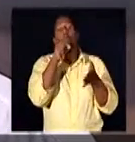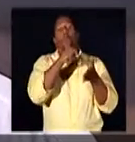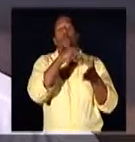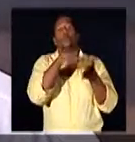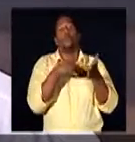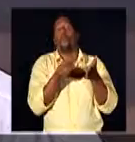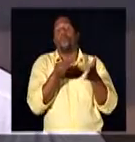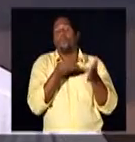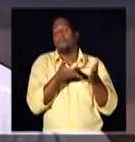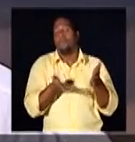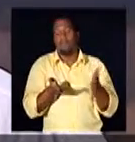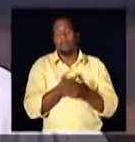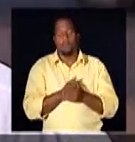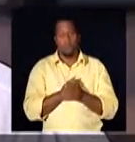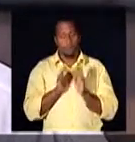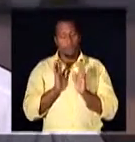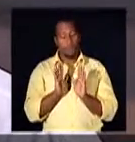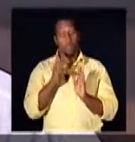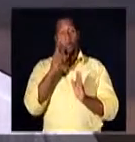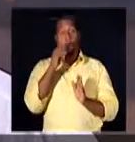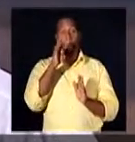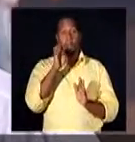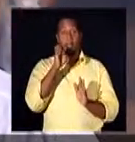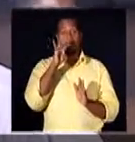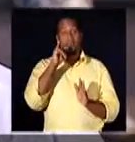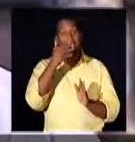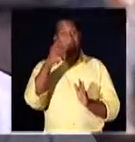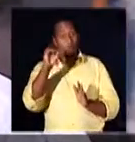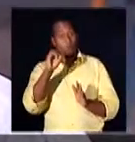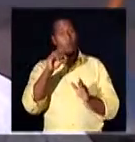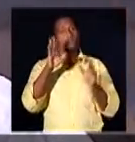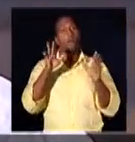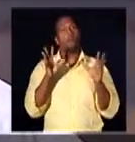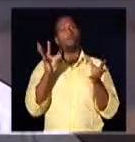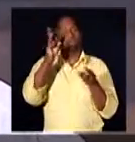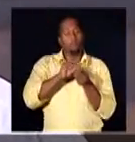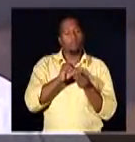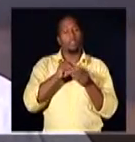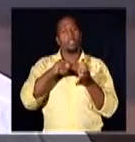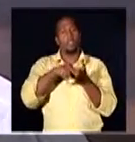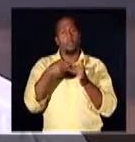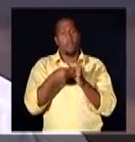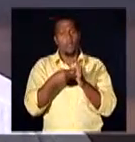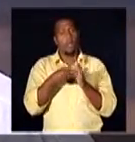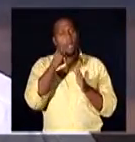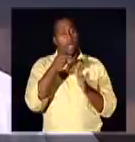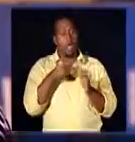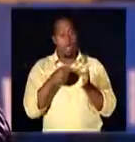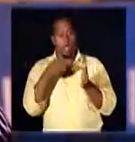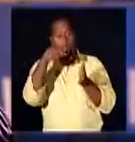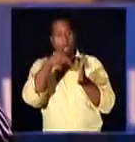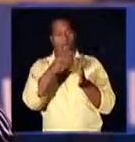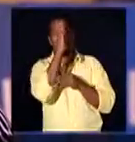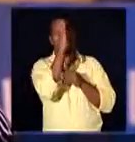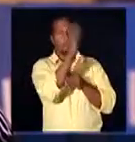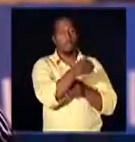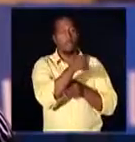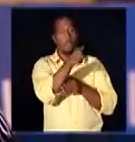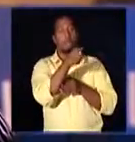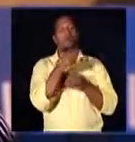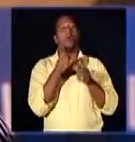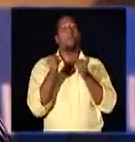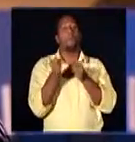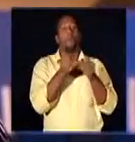Eu sei que é um documento, agora eu não saberia explicar que documento seria esse. Olha, petição,